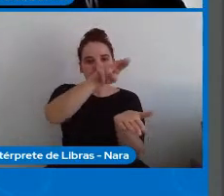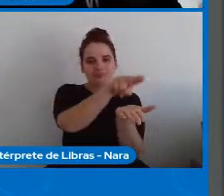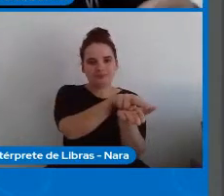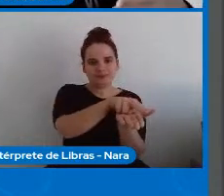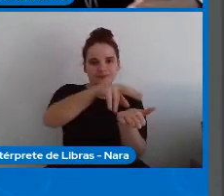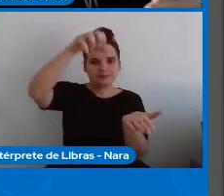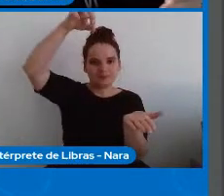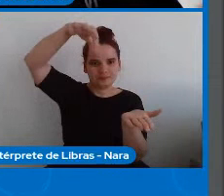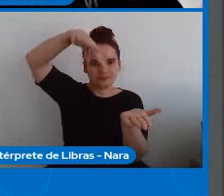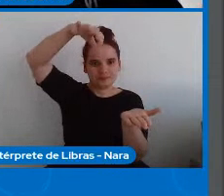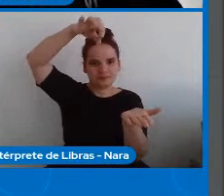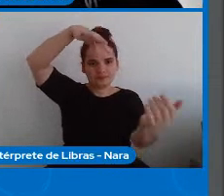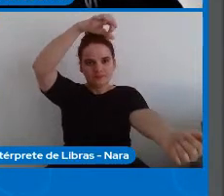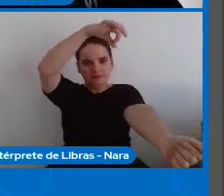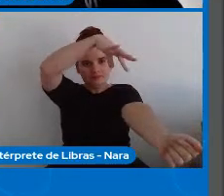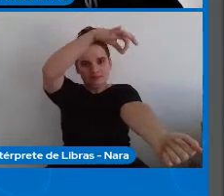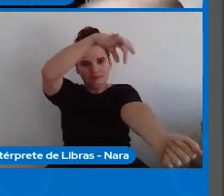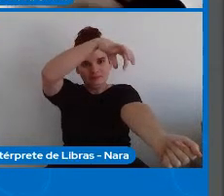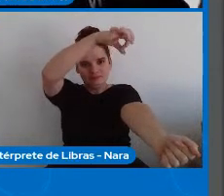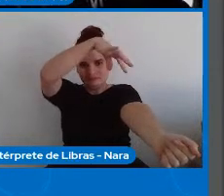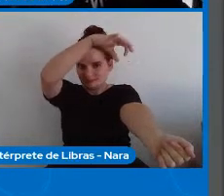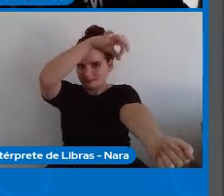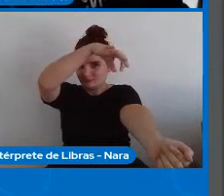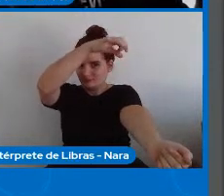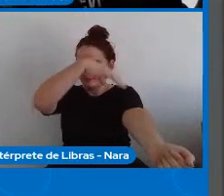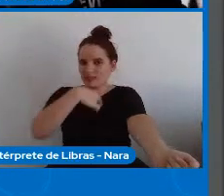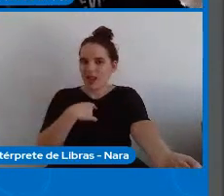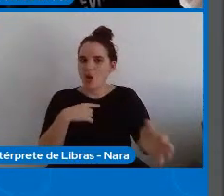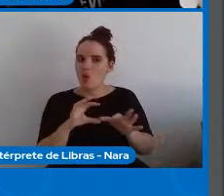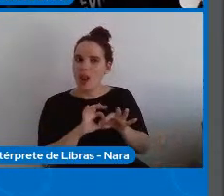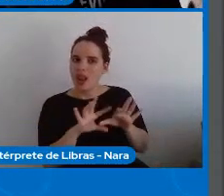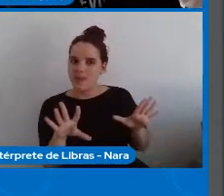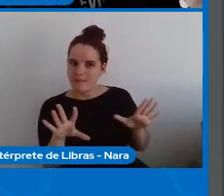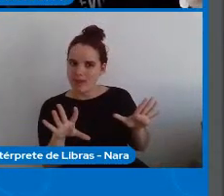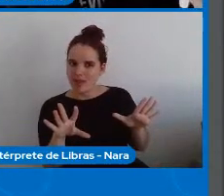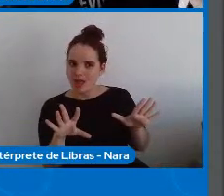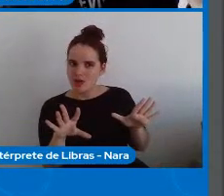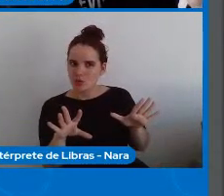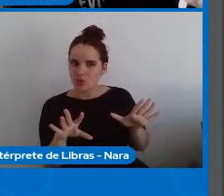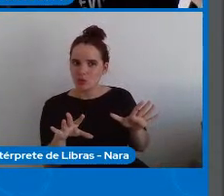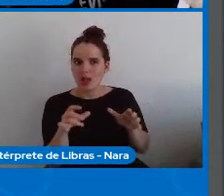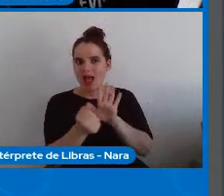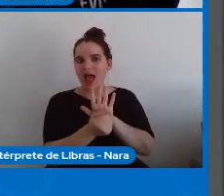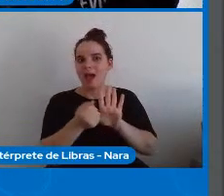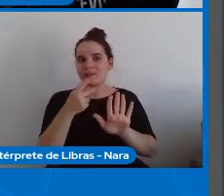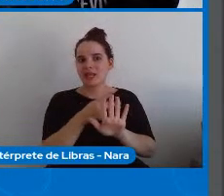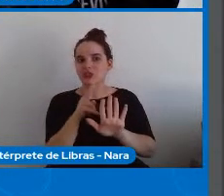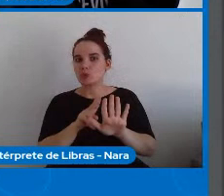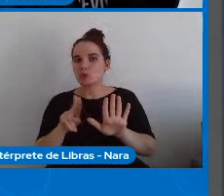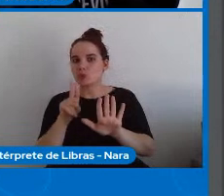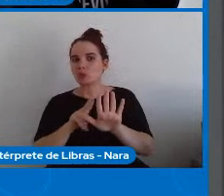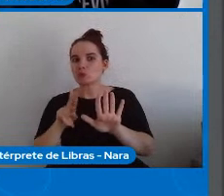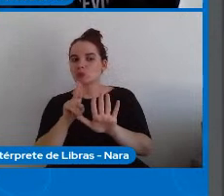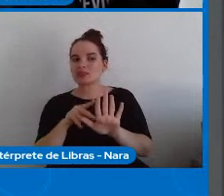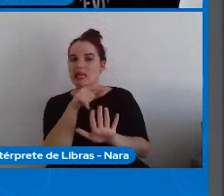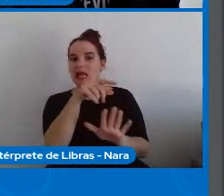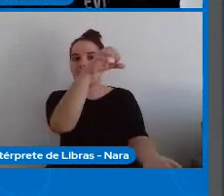então aí nesse contexto você usar uma estrutura de repeat e o while tem alguma diferença